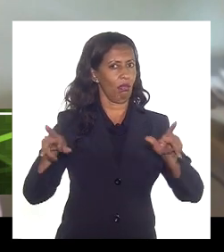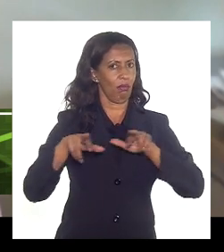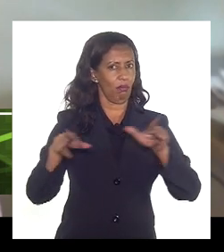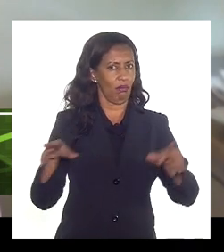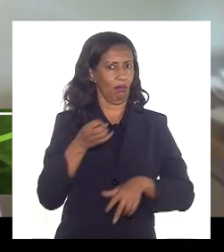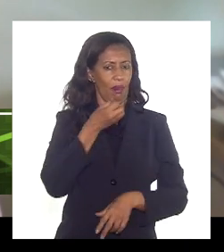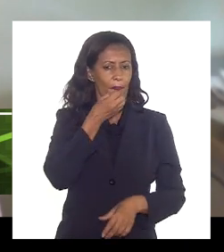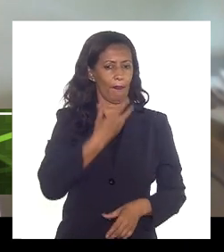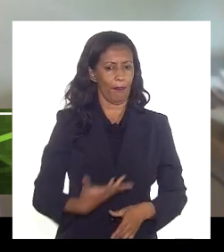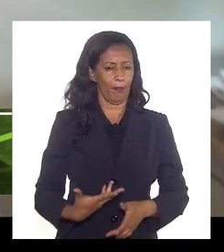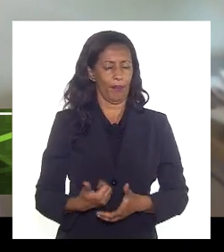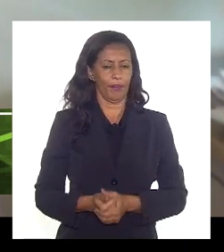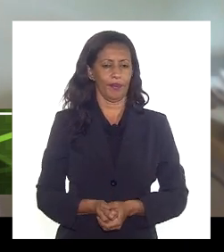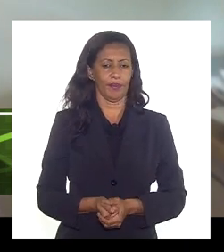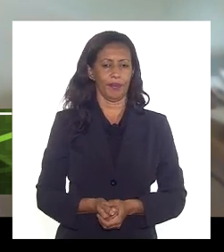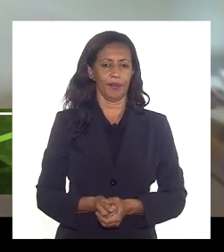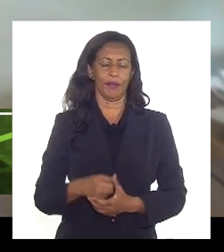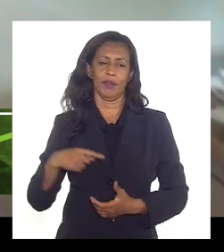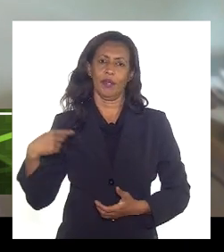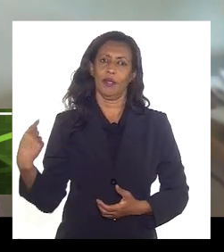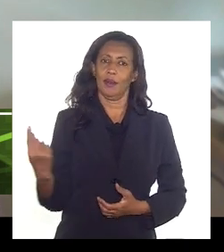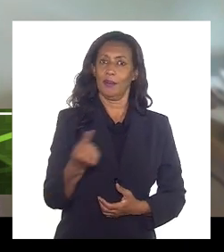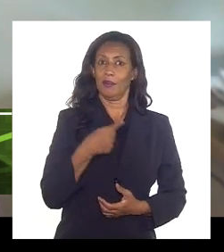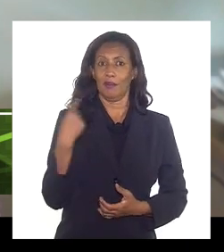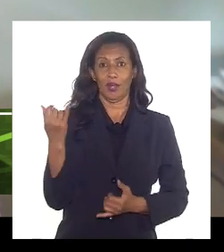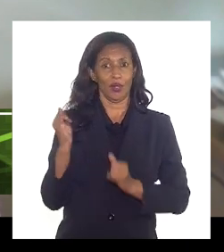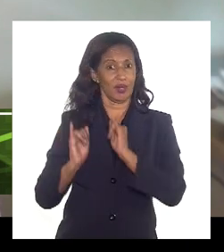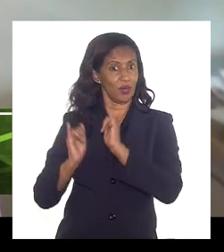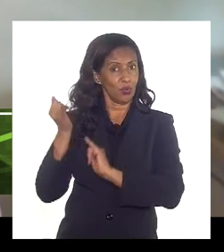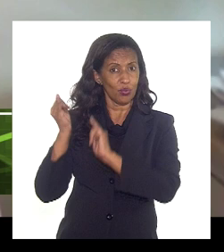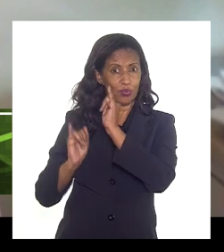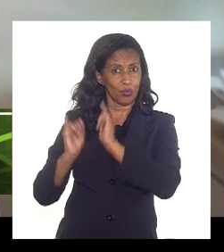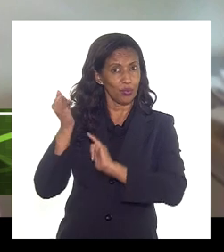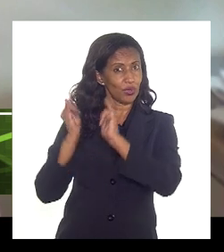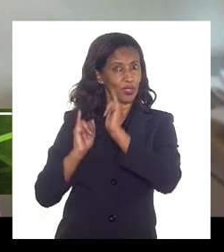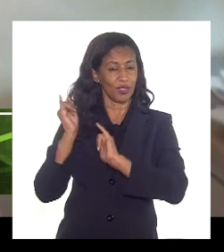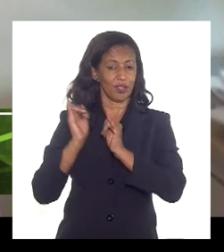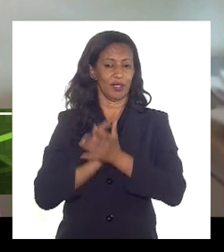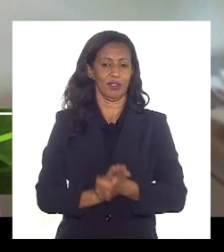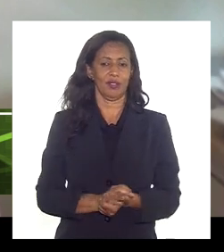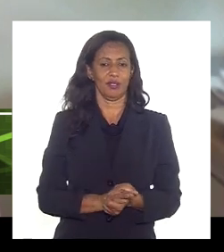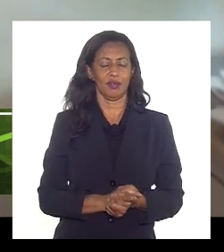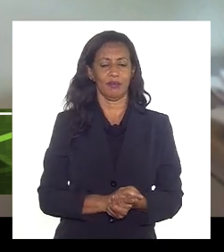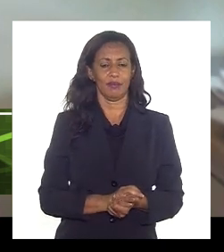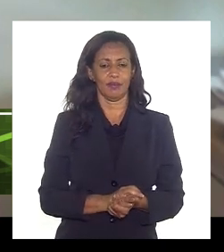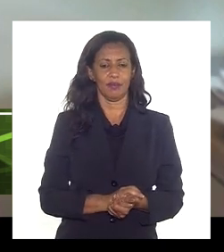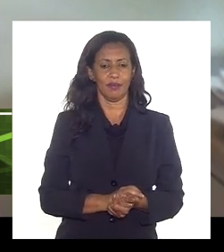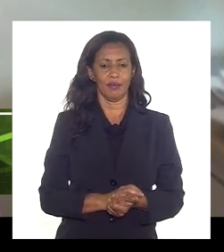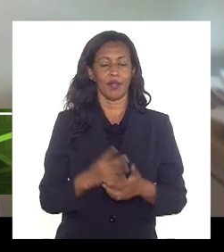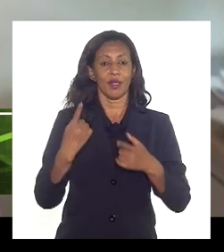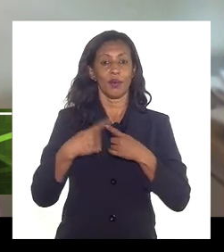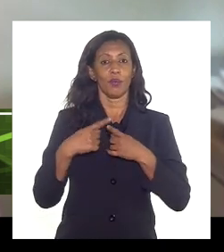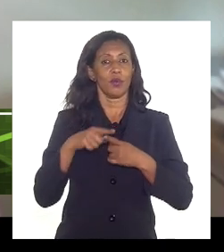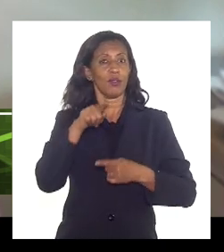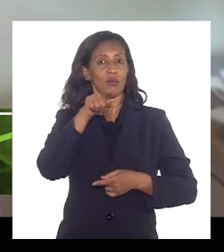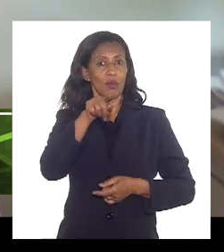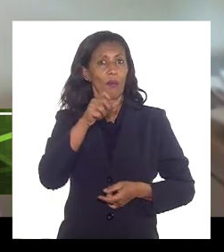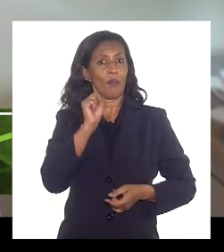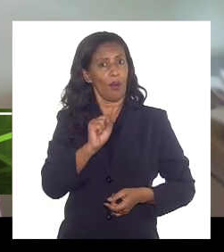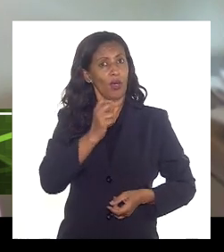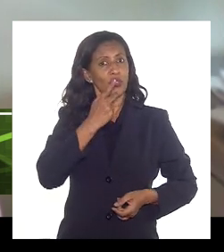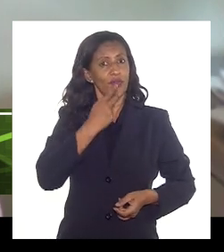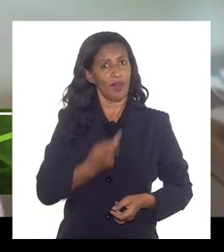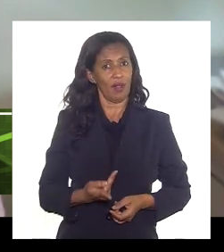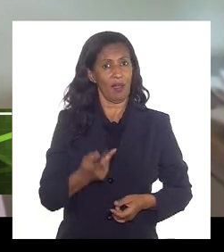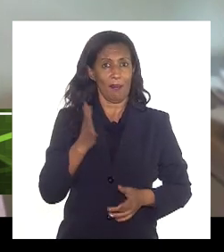para nossas indústrias porque o senhor pode dizer mas com